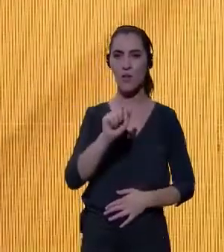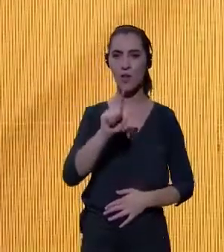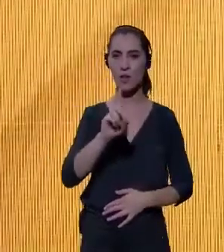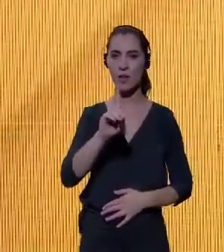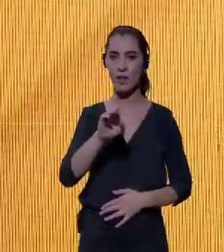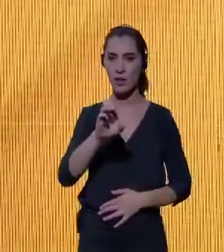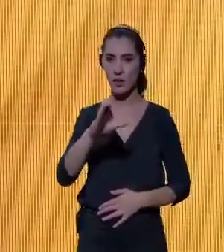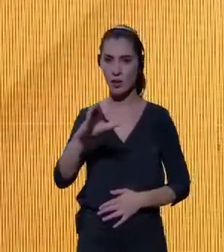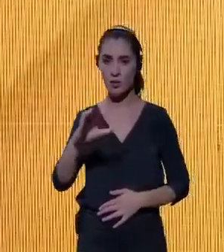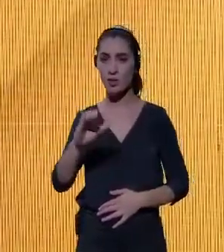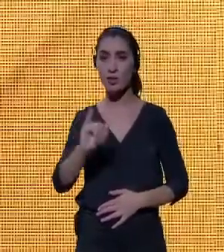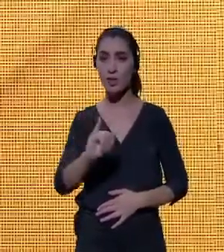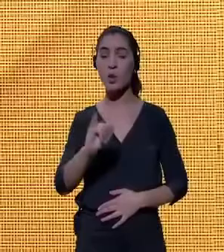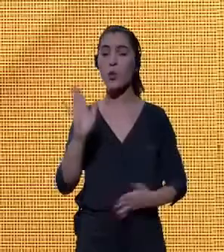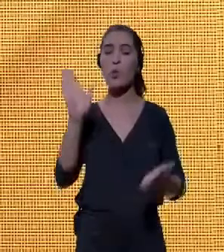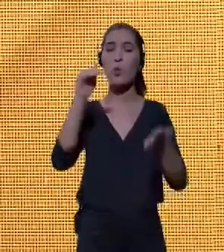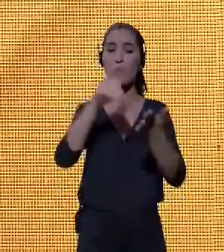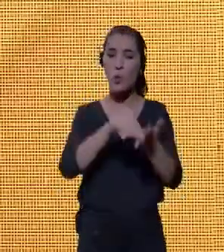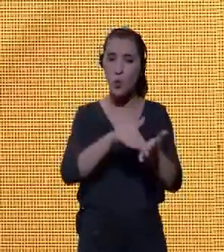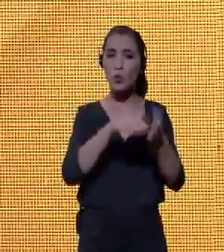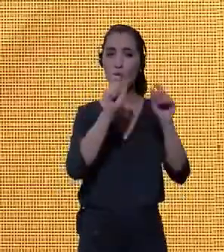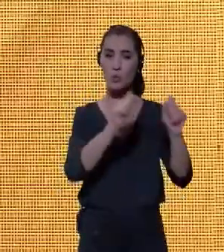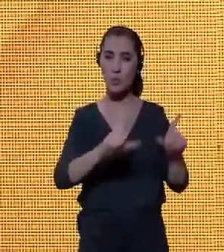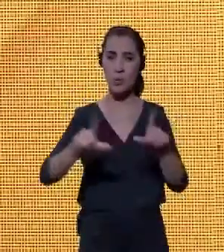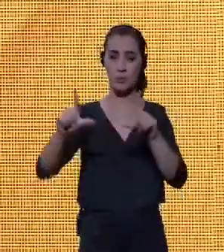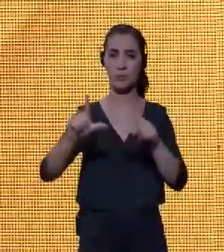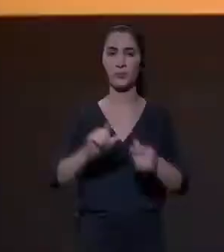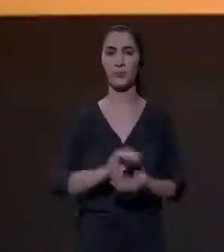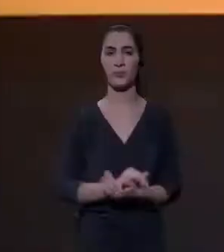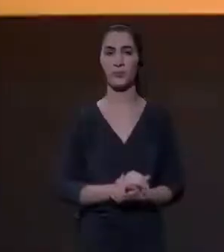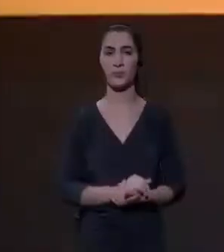apresentará o último bloco desta mesa redonda.